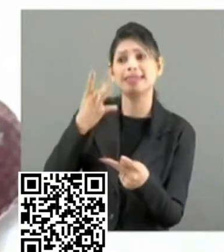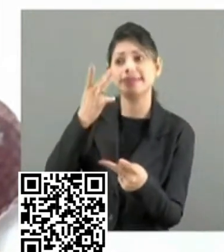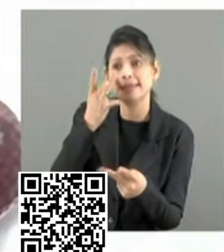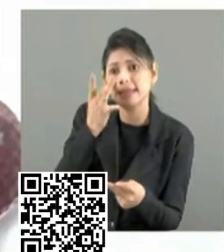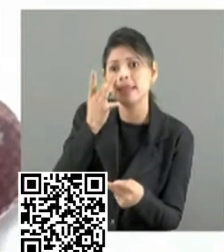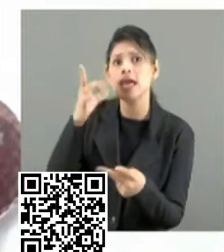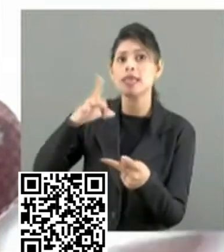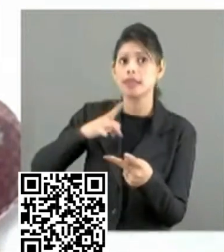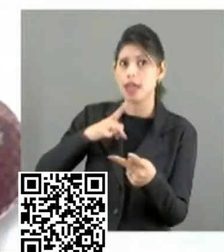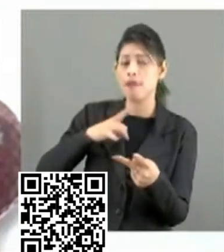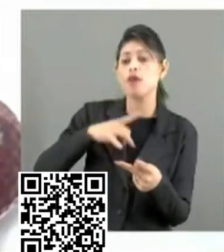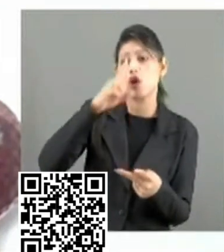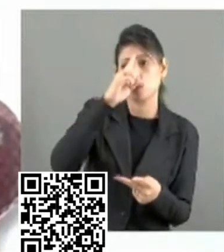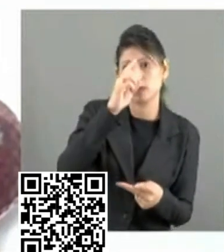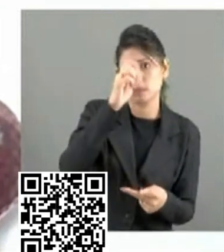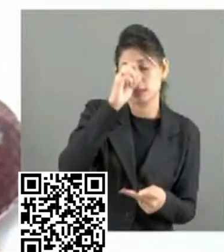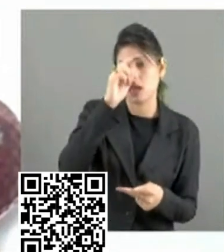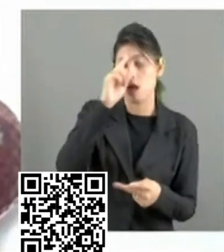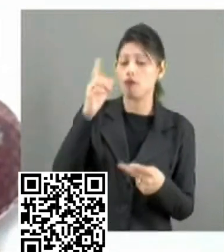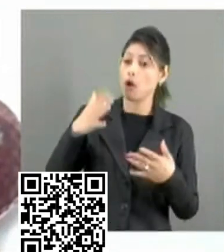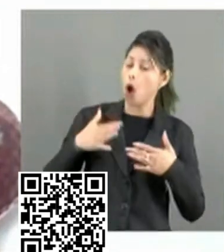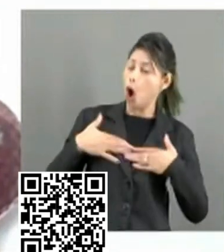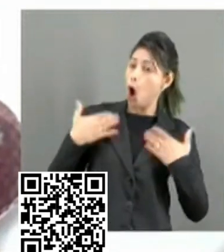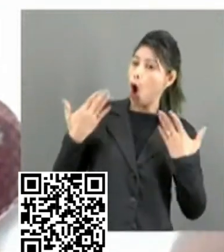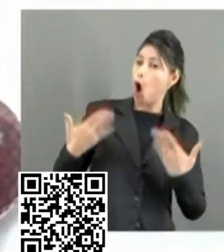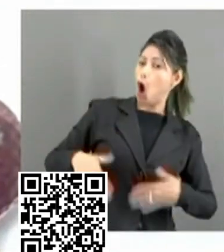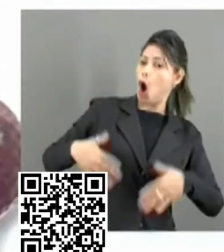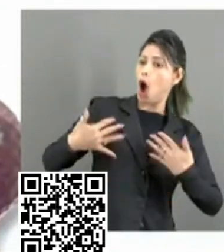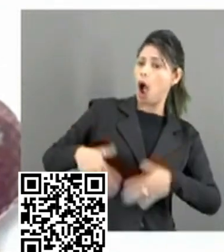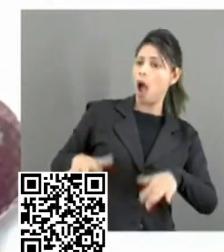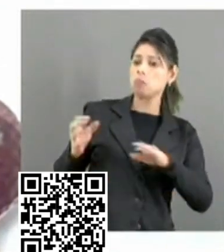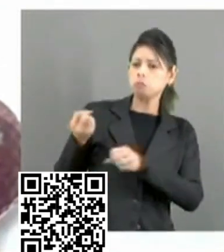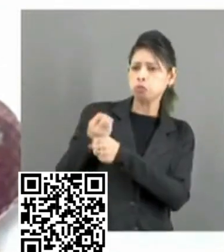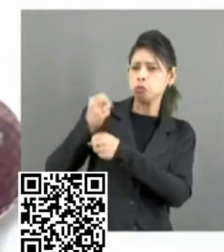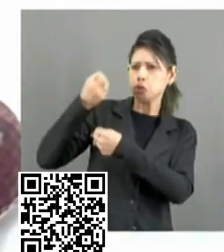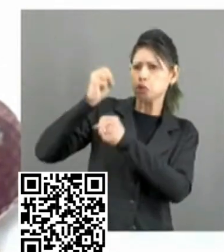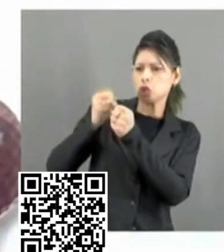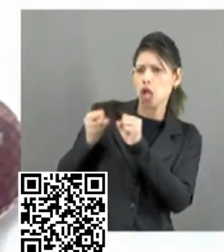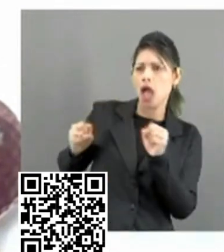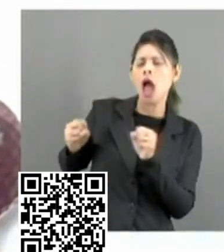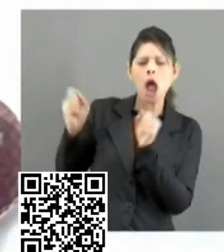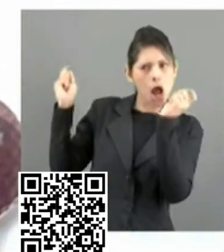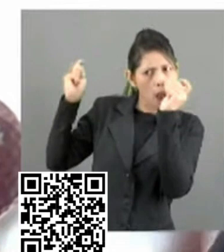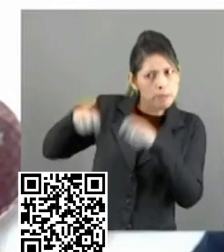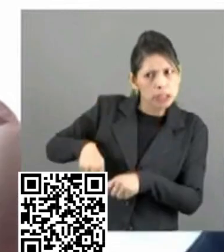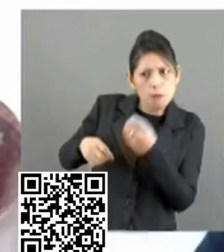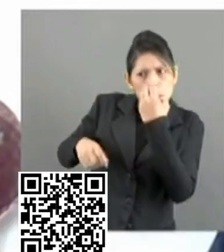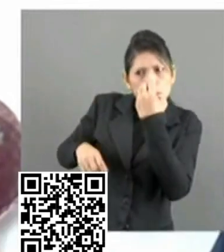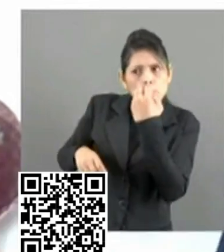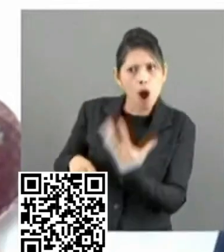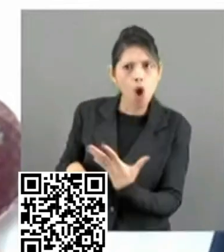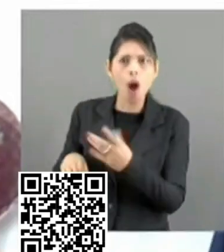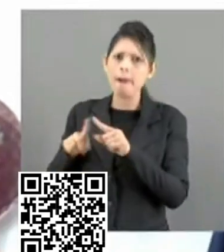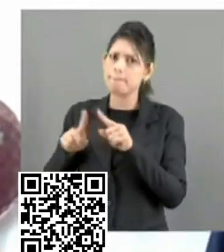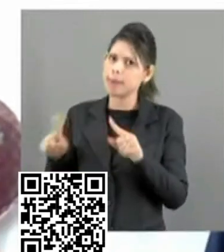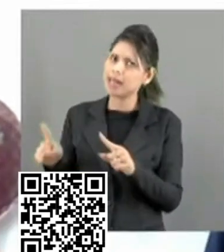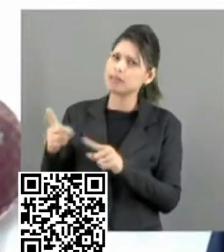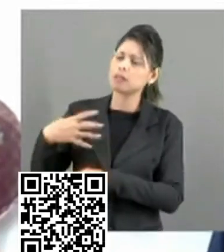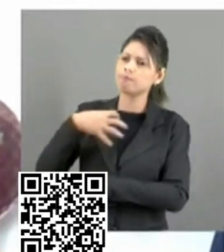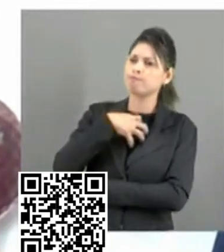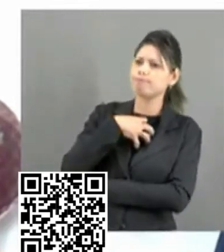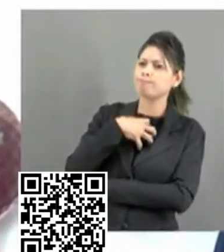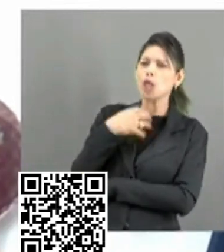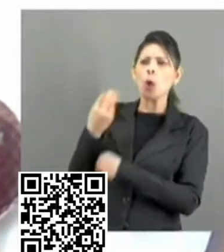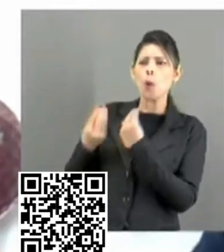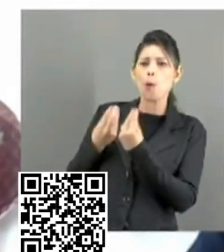hospitais e ficaram impressionados com a estrutura física, com a capacidade gerencial do hospital, mas que vão lamentar que o hospital não está funcionando